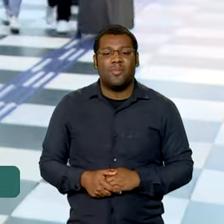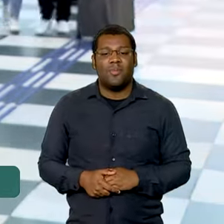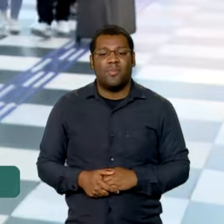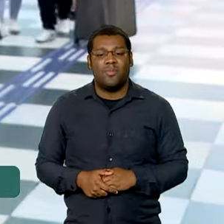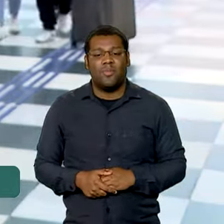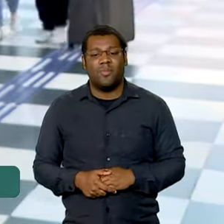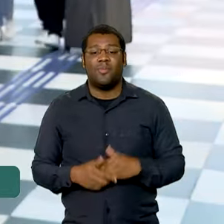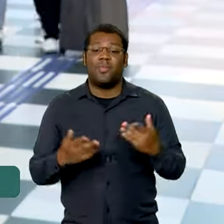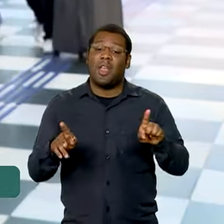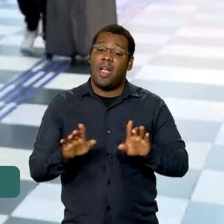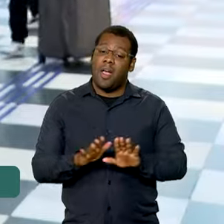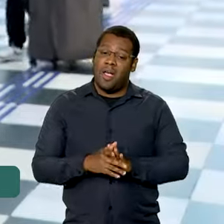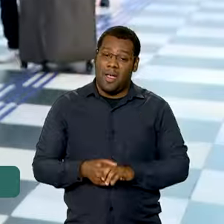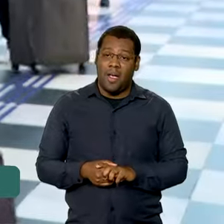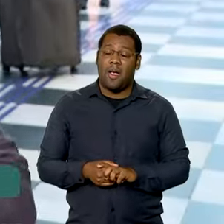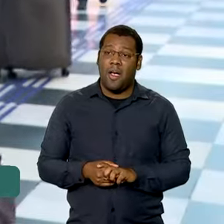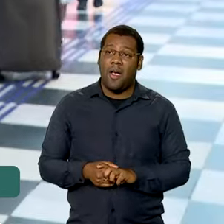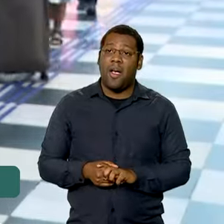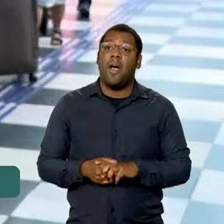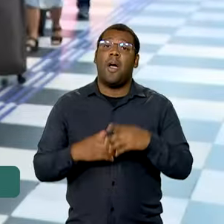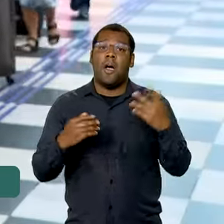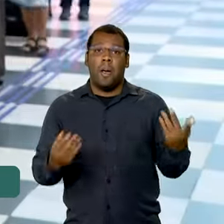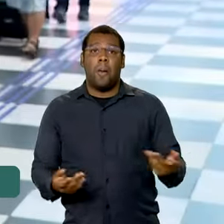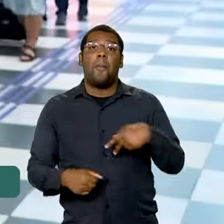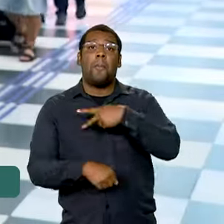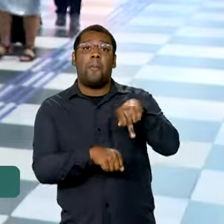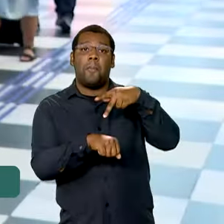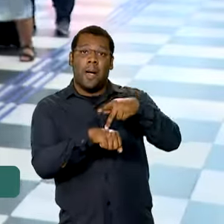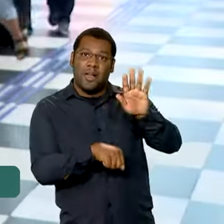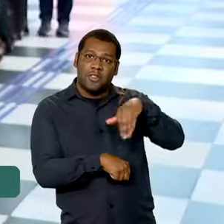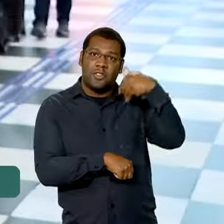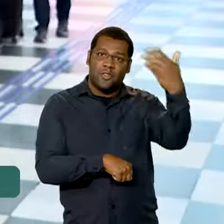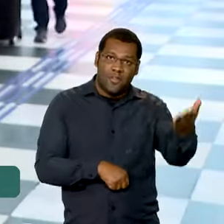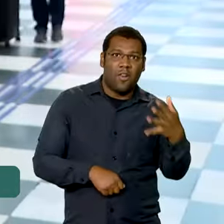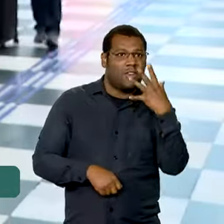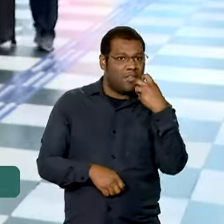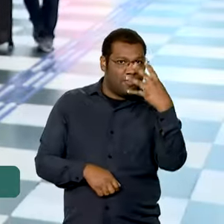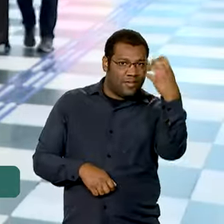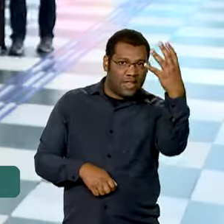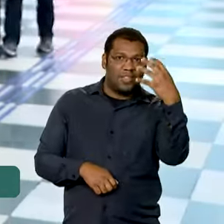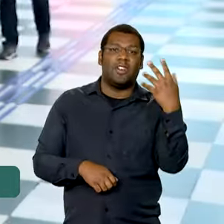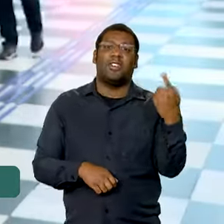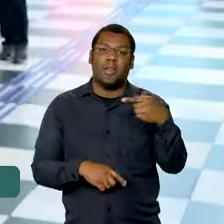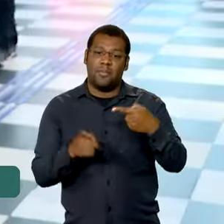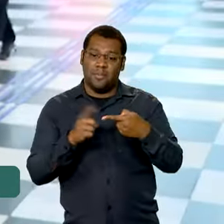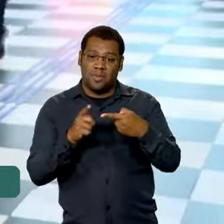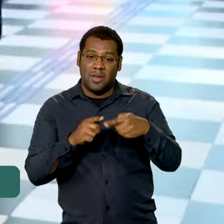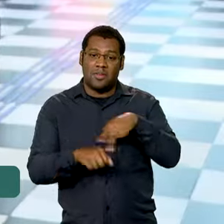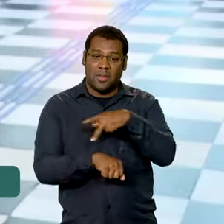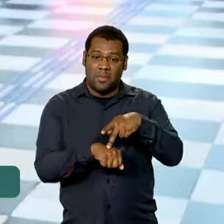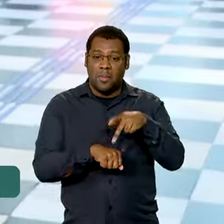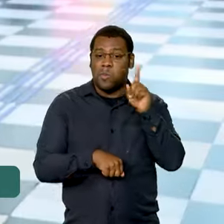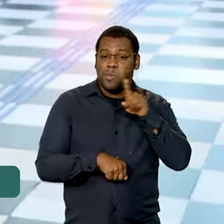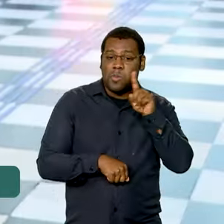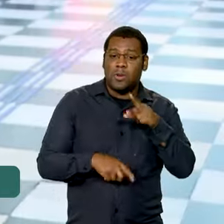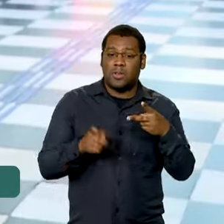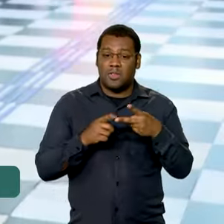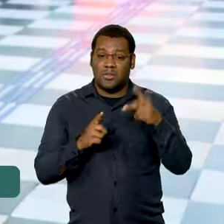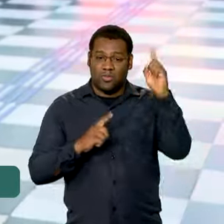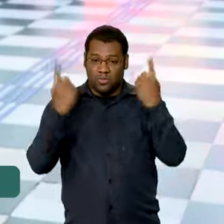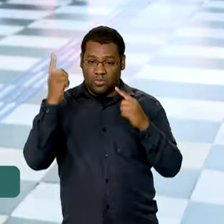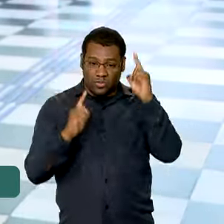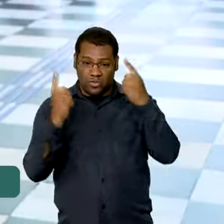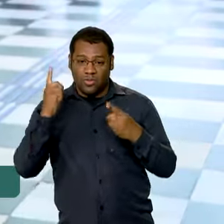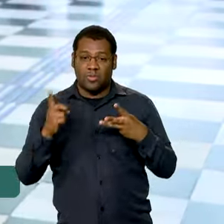internacionais, as principais procuras, os principais voos são para Estados Unidos, Chile e também